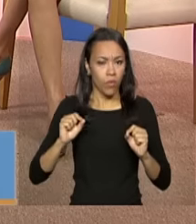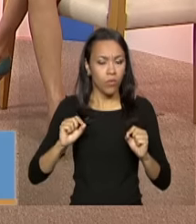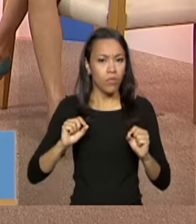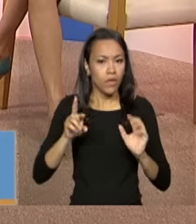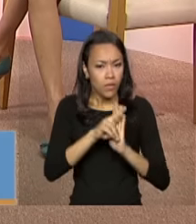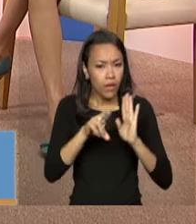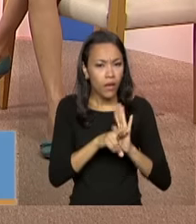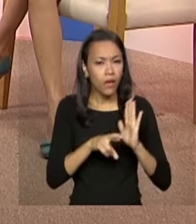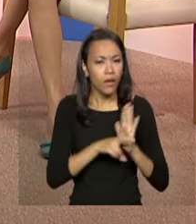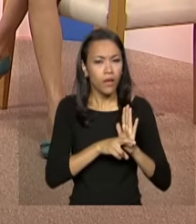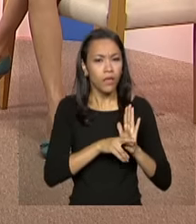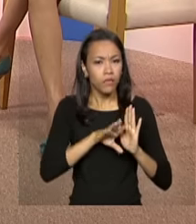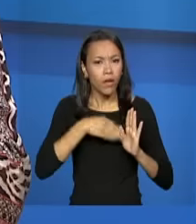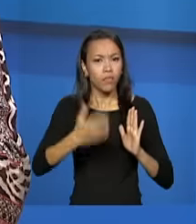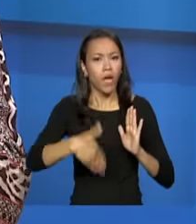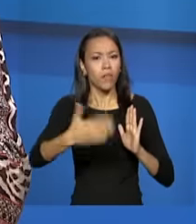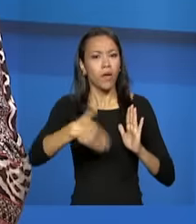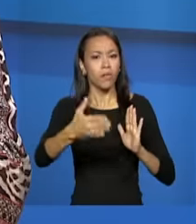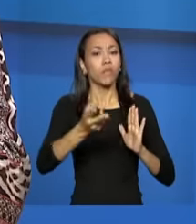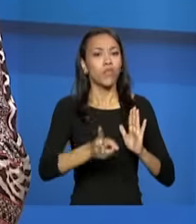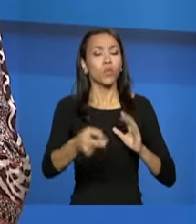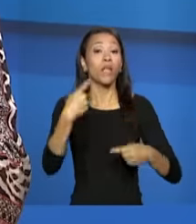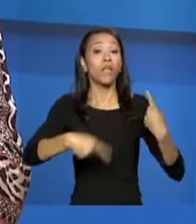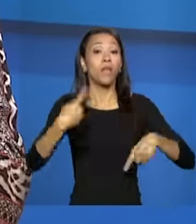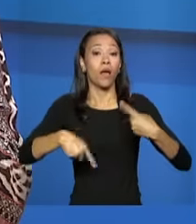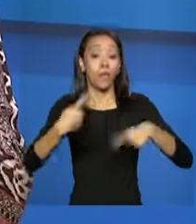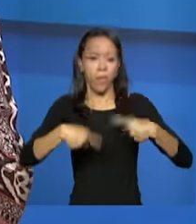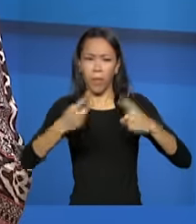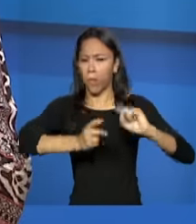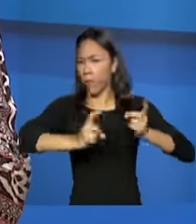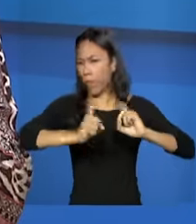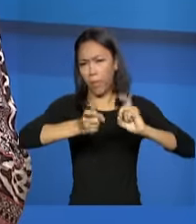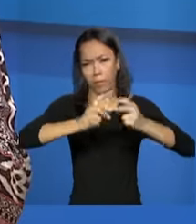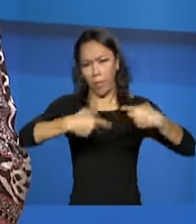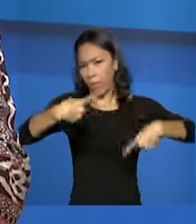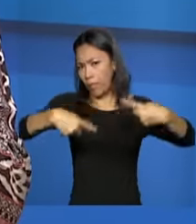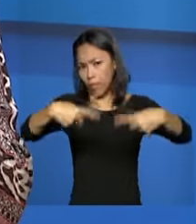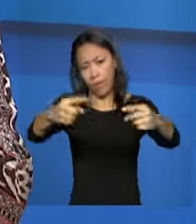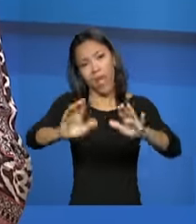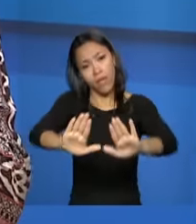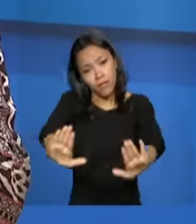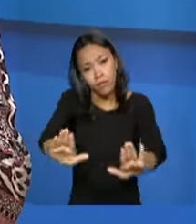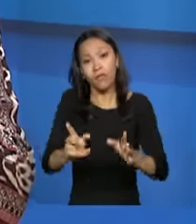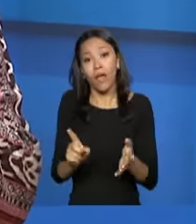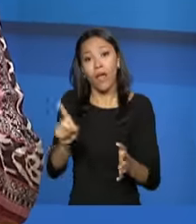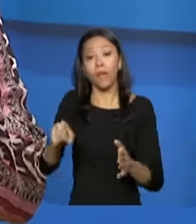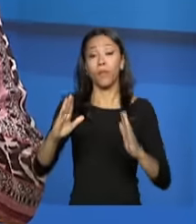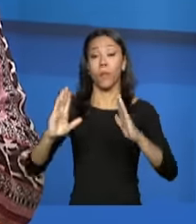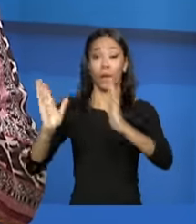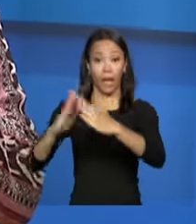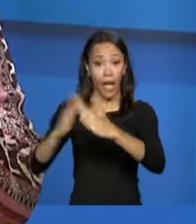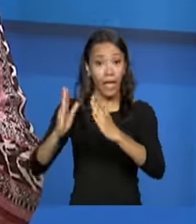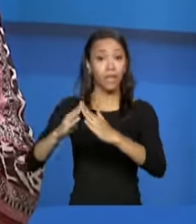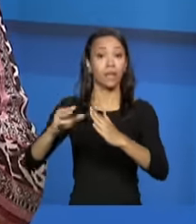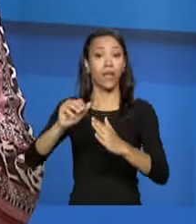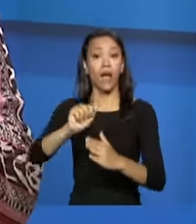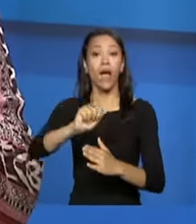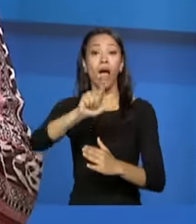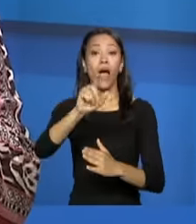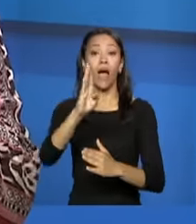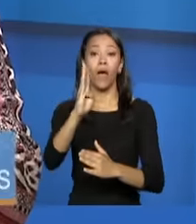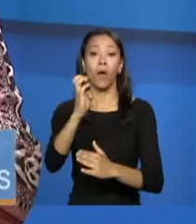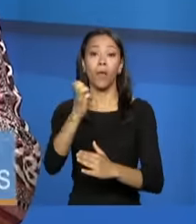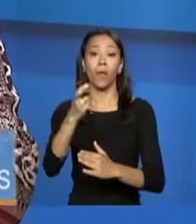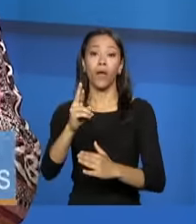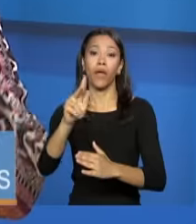debatendo. Então, acho que tem, para entender, é isso, é um albergue, mas o albergue ele tinha ali o